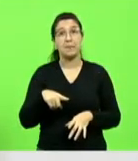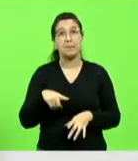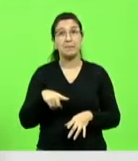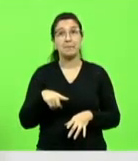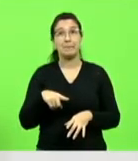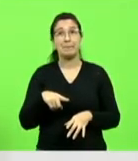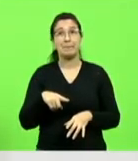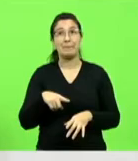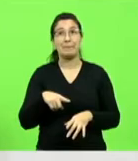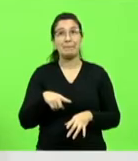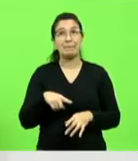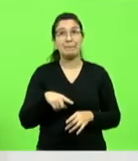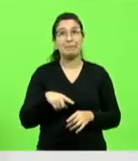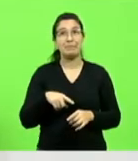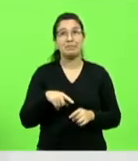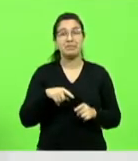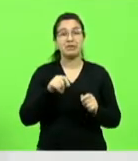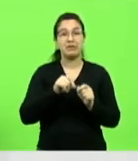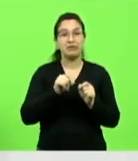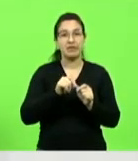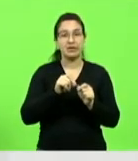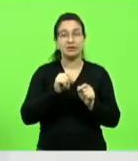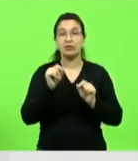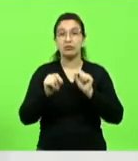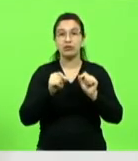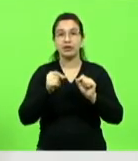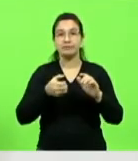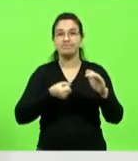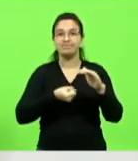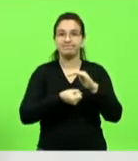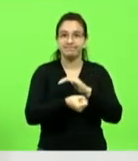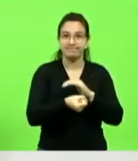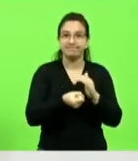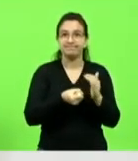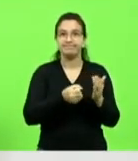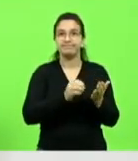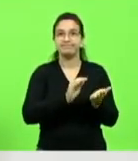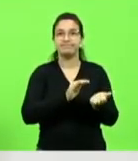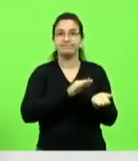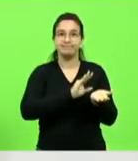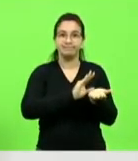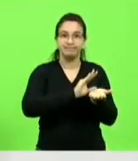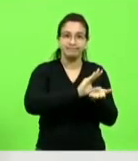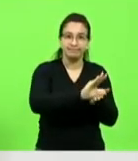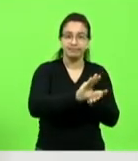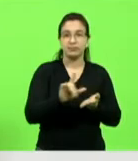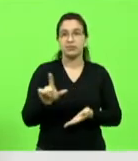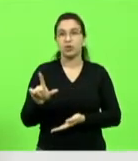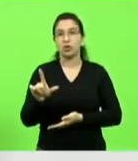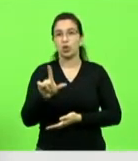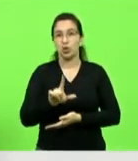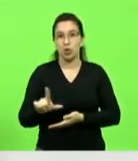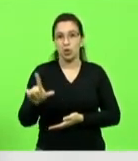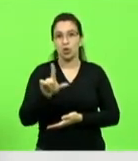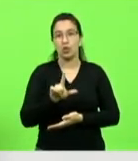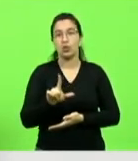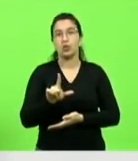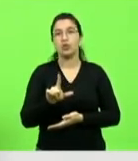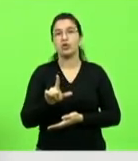de fazer investimentos no sistema logístico através de ferrovias.